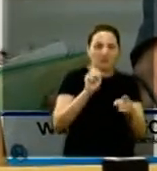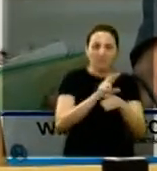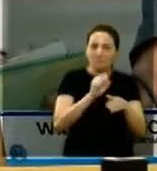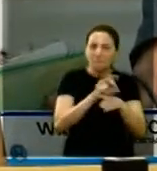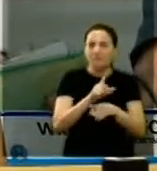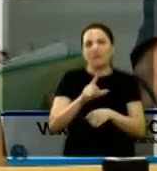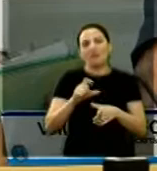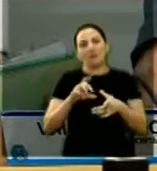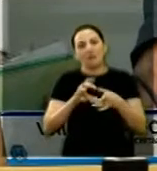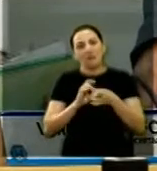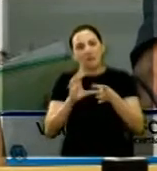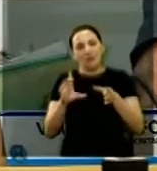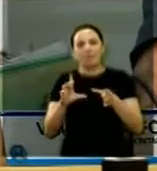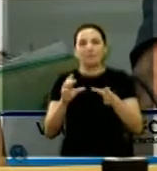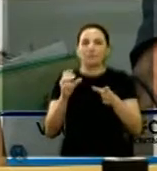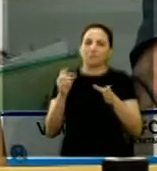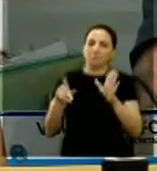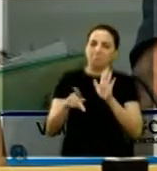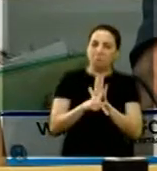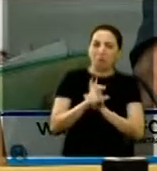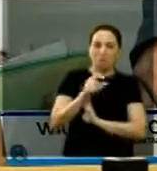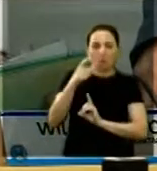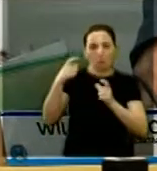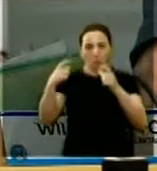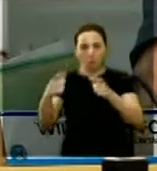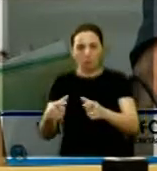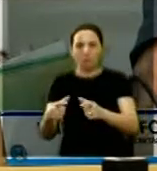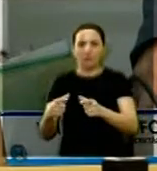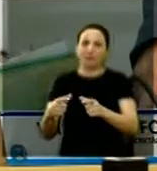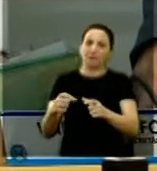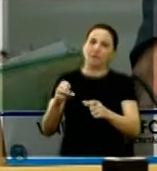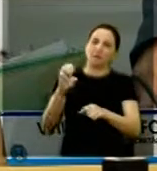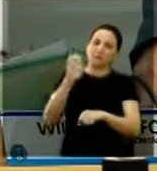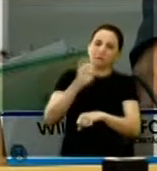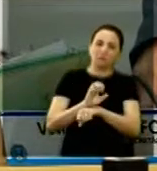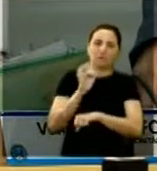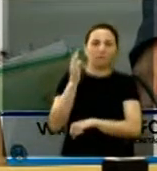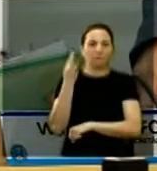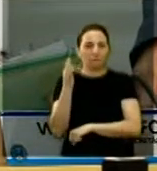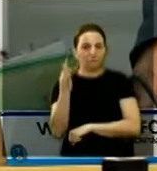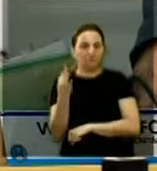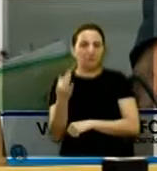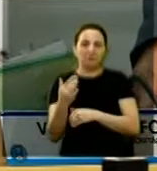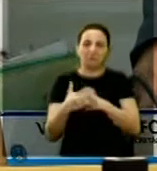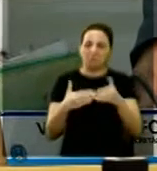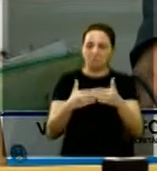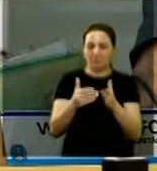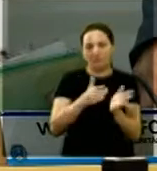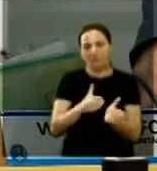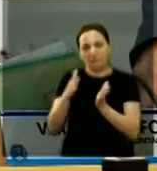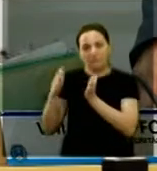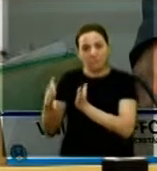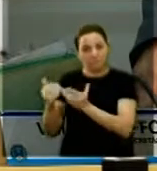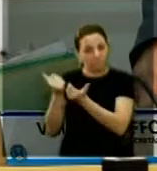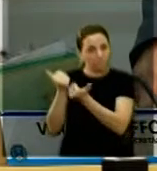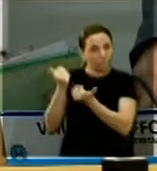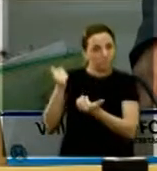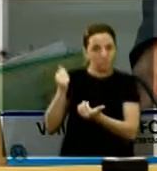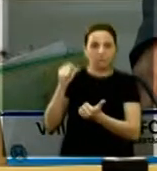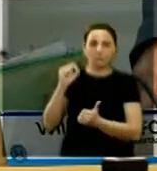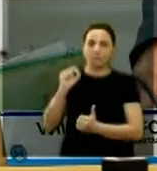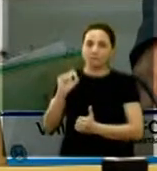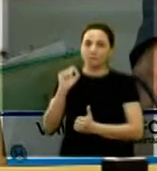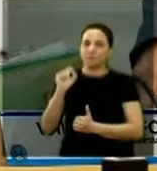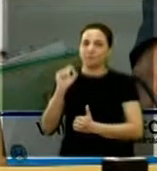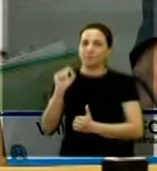licença de titular, na esfera estadual ou federal, pelo tempo em que impedurar a substituição, não fazendo